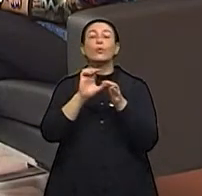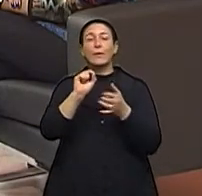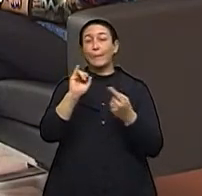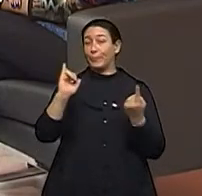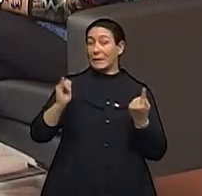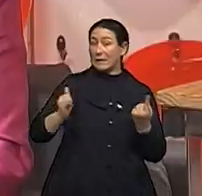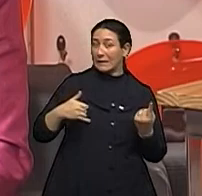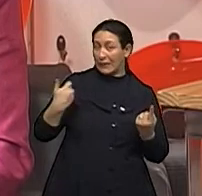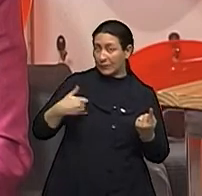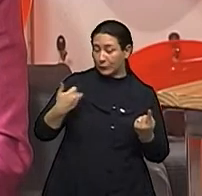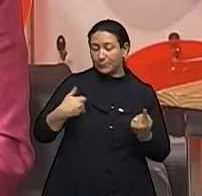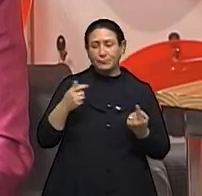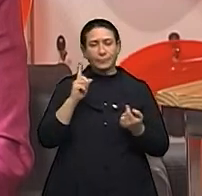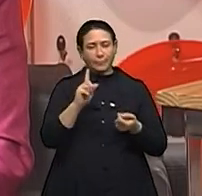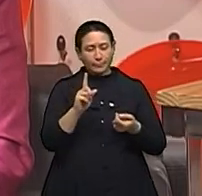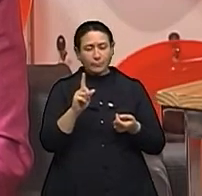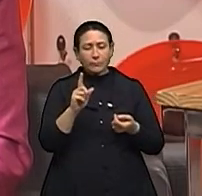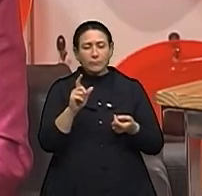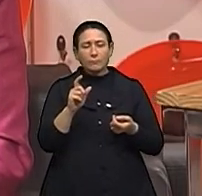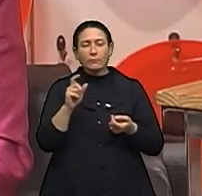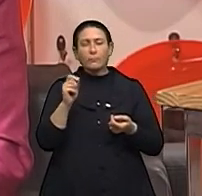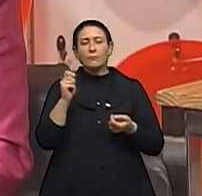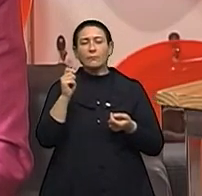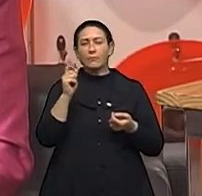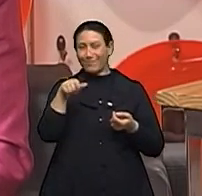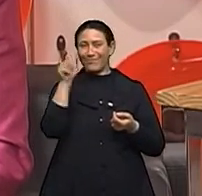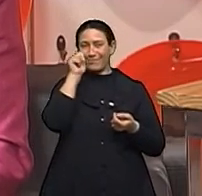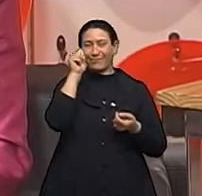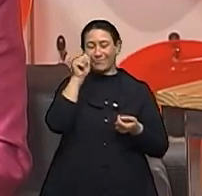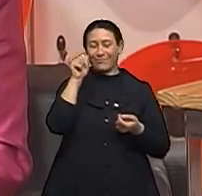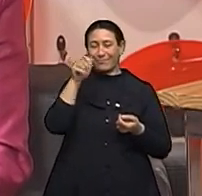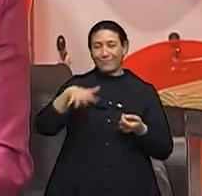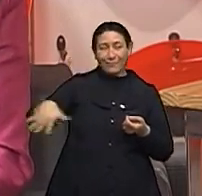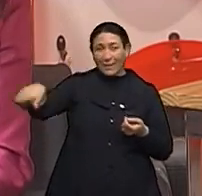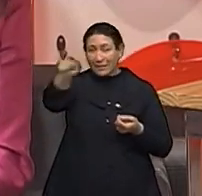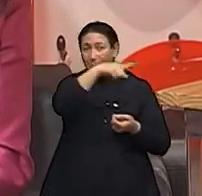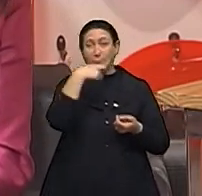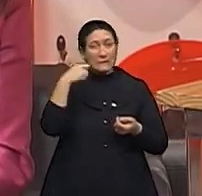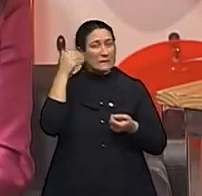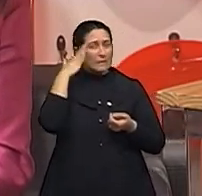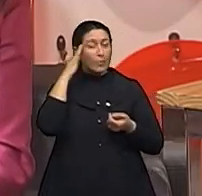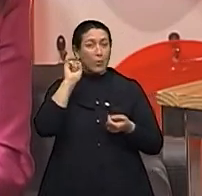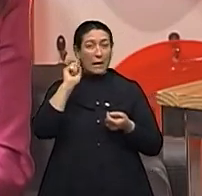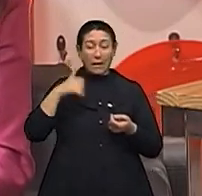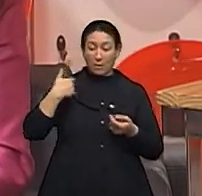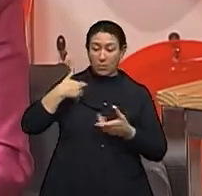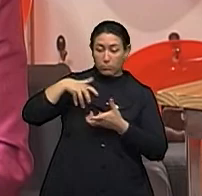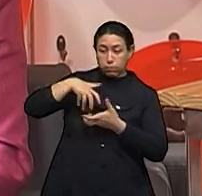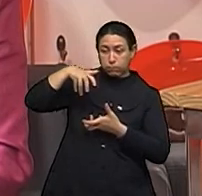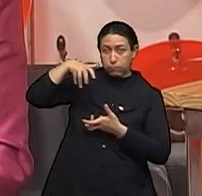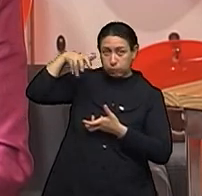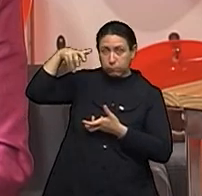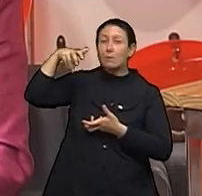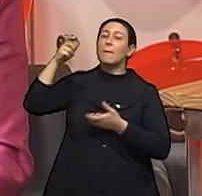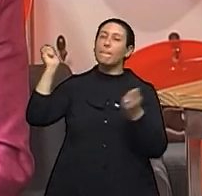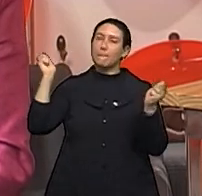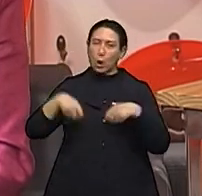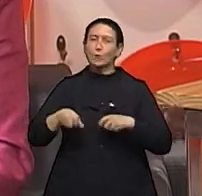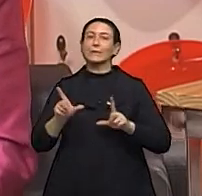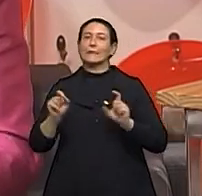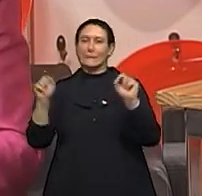Então, uma coisa que a nossa telespectadora tem que saber, quanto mais idade, mais câncer de mama.